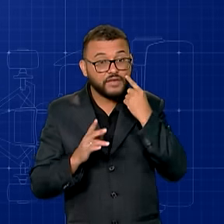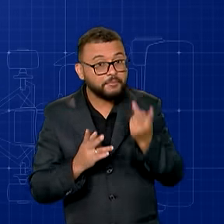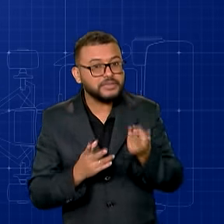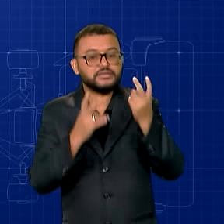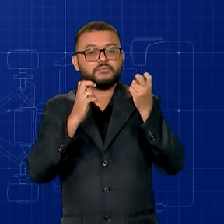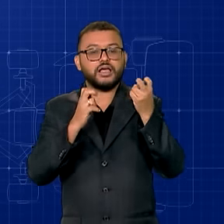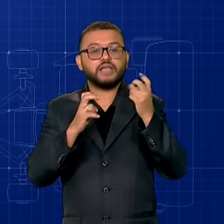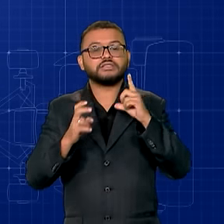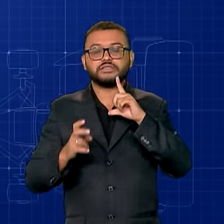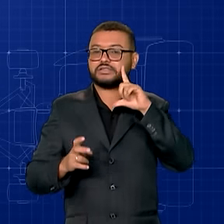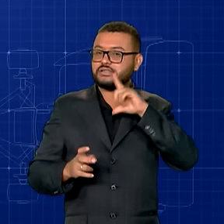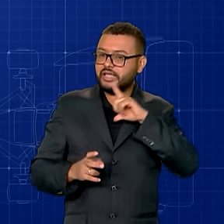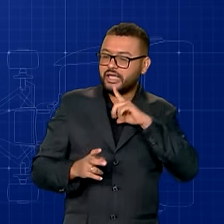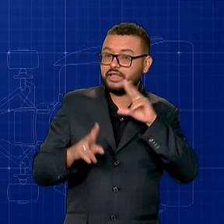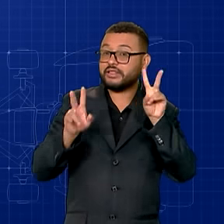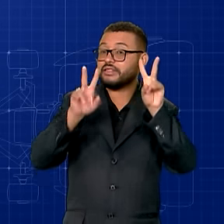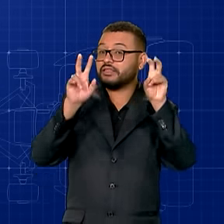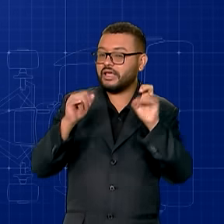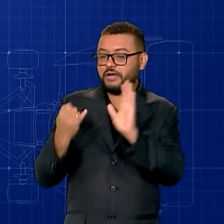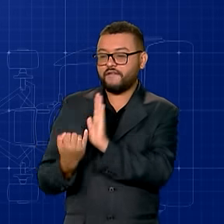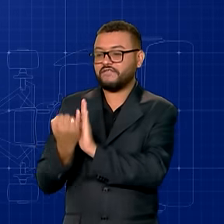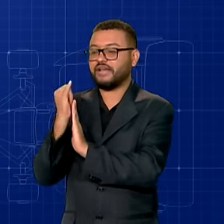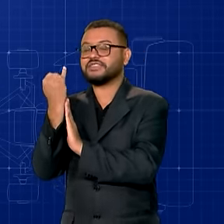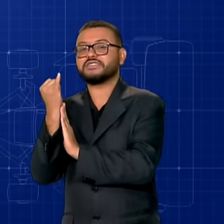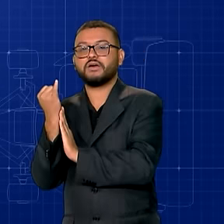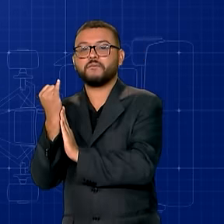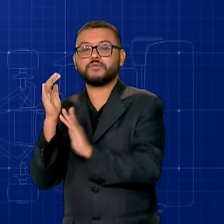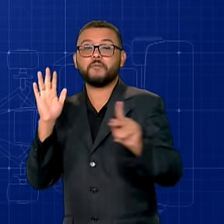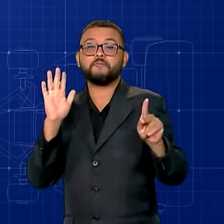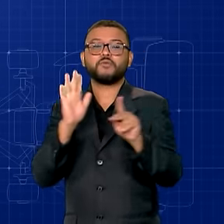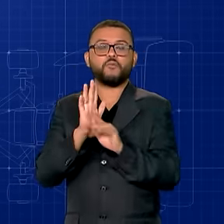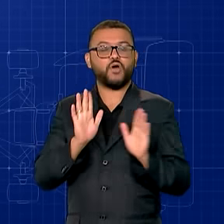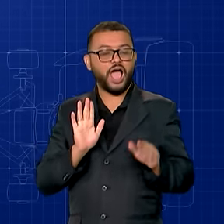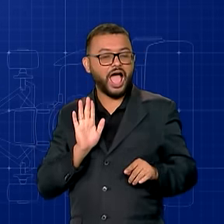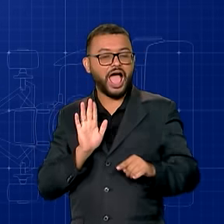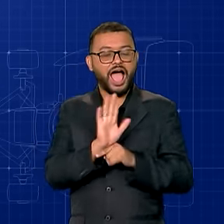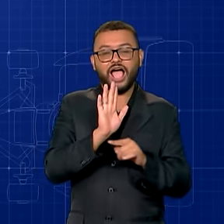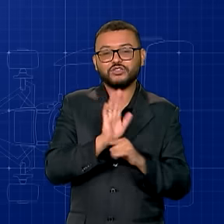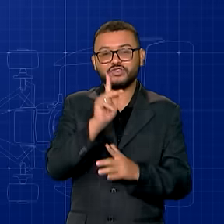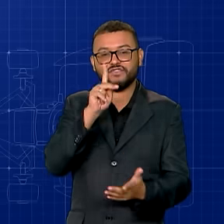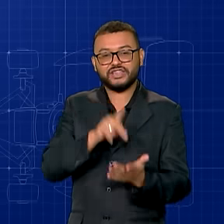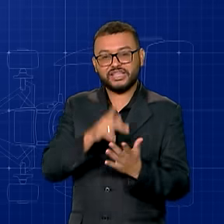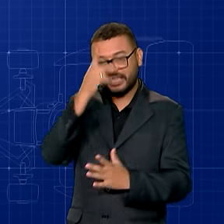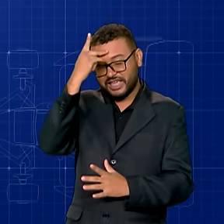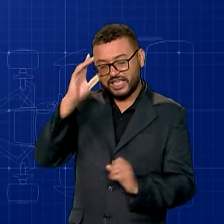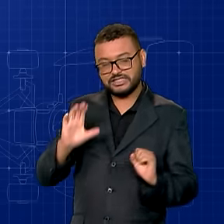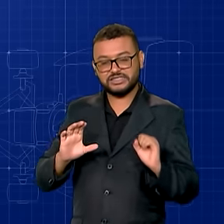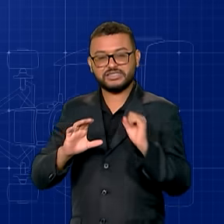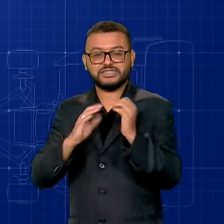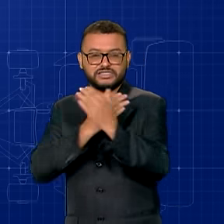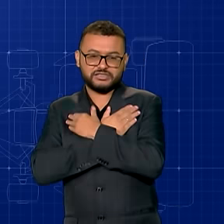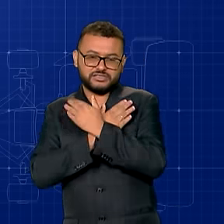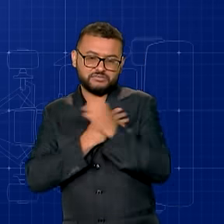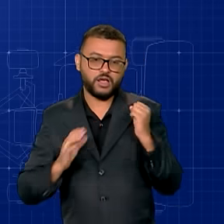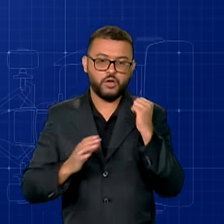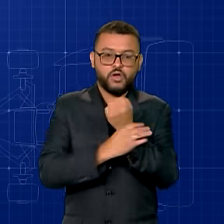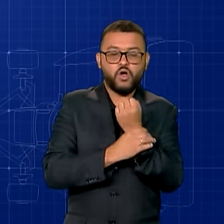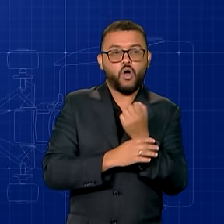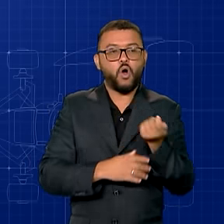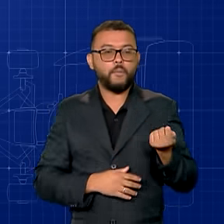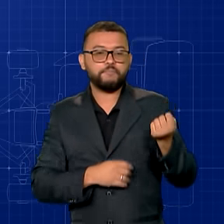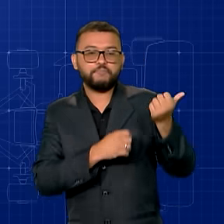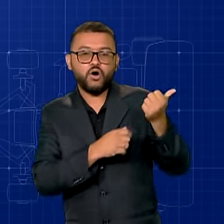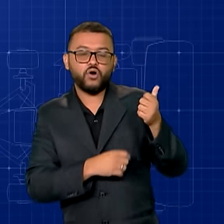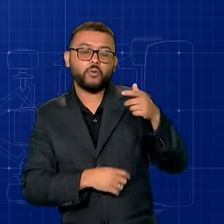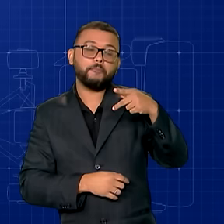aumento será apenas o relativo à inflação. E esse aumento beneficia também quem recebe o seguro-desemprego, o abono salarial,